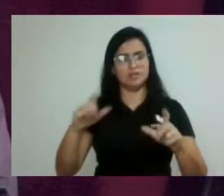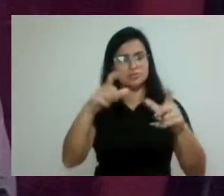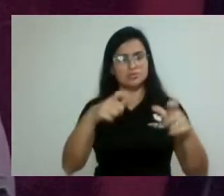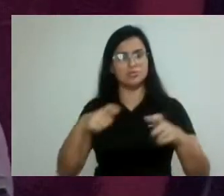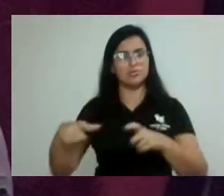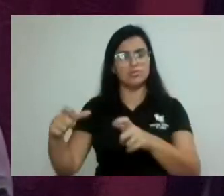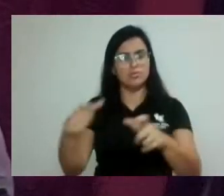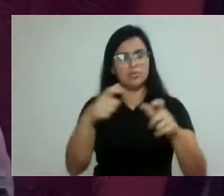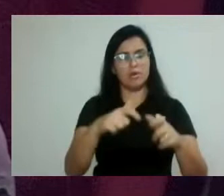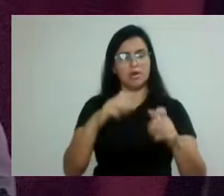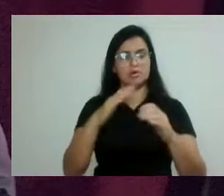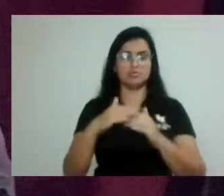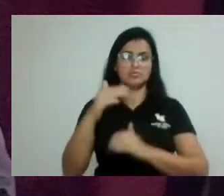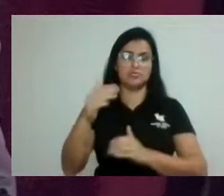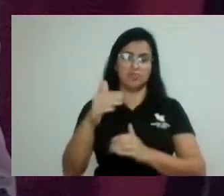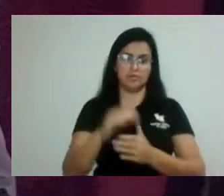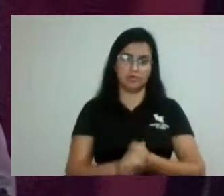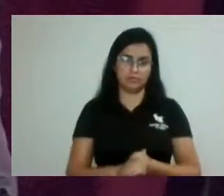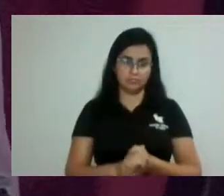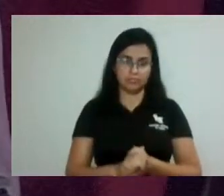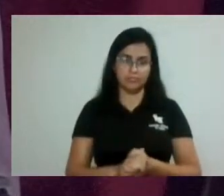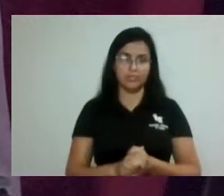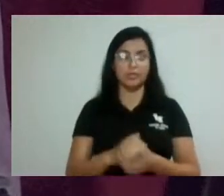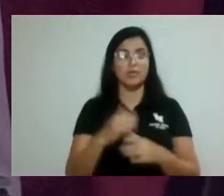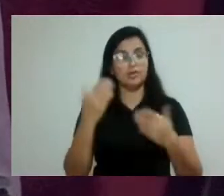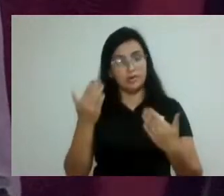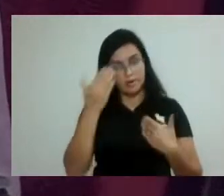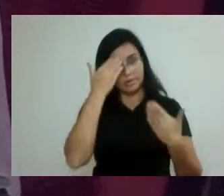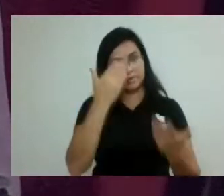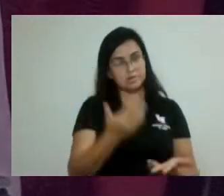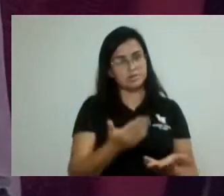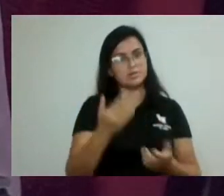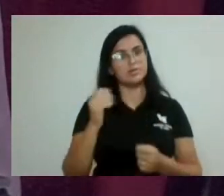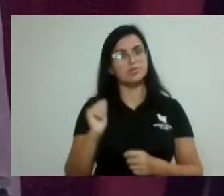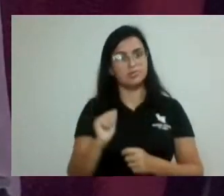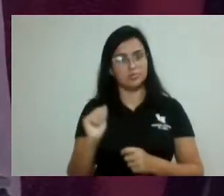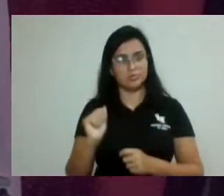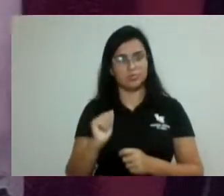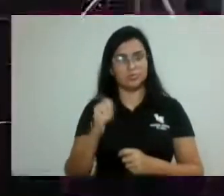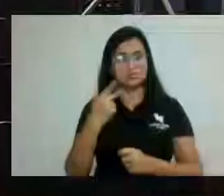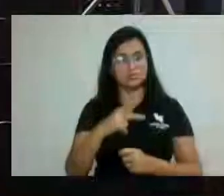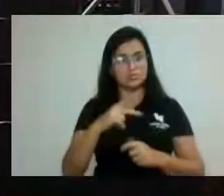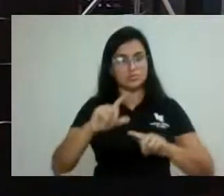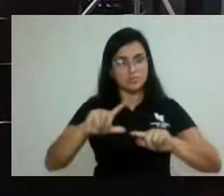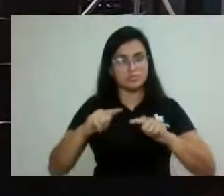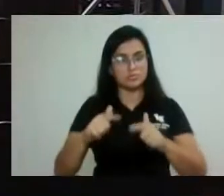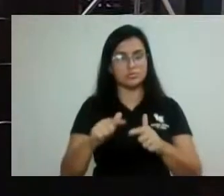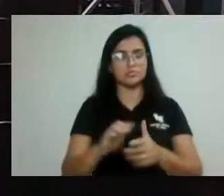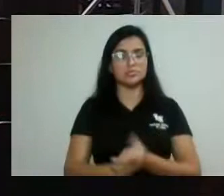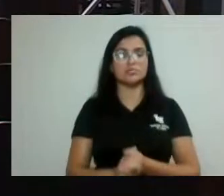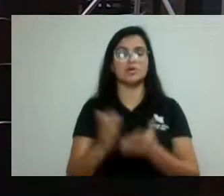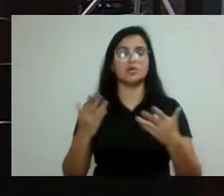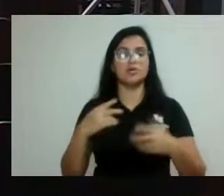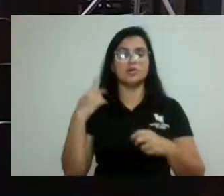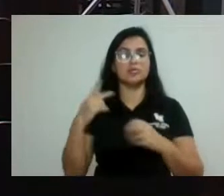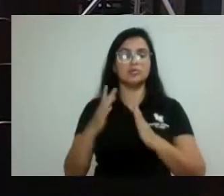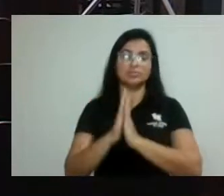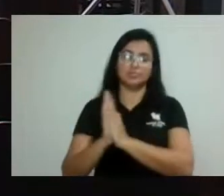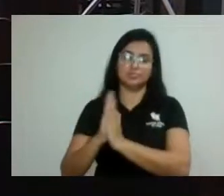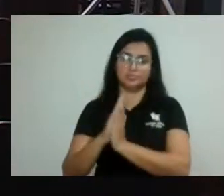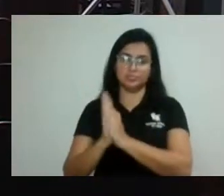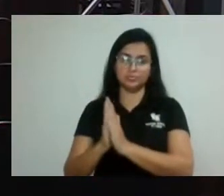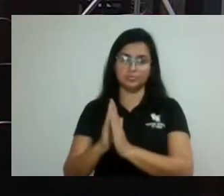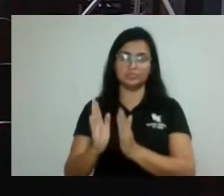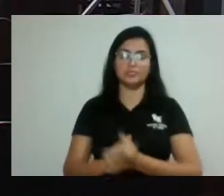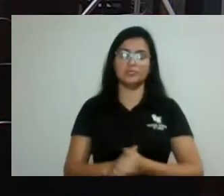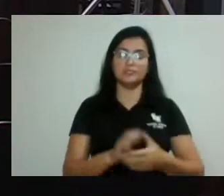porque os afazeres são muitos. Agradecê-lo aí. Quero passar um pedido ao vereador Tiago. Pela ordem, Sr. Presidente. Boa